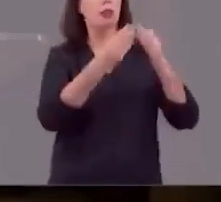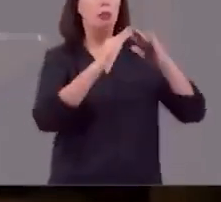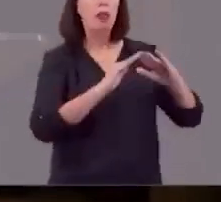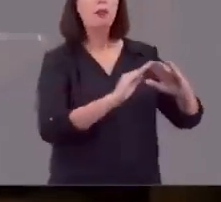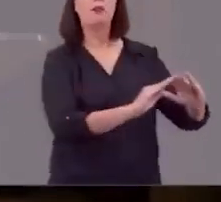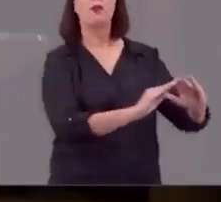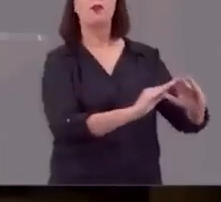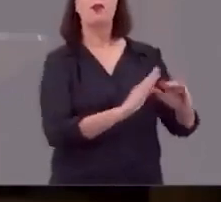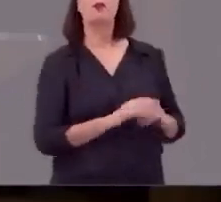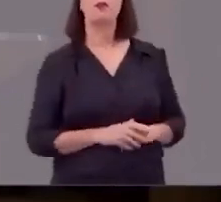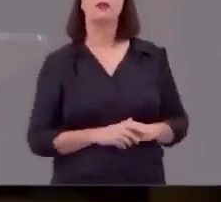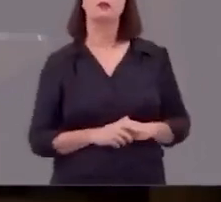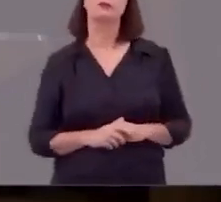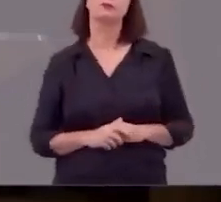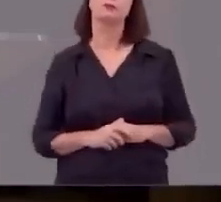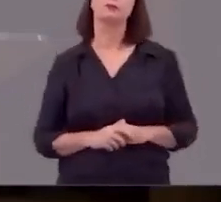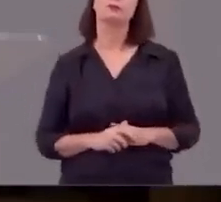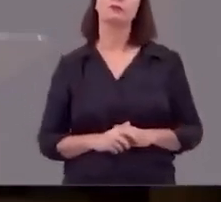dobro o que ele possuía